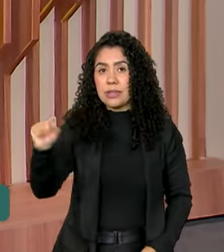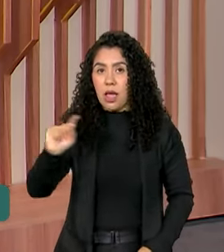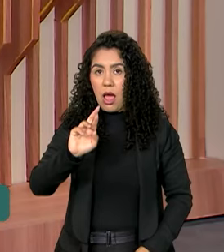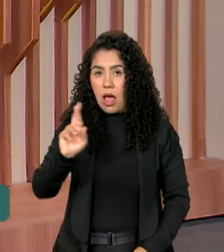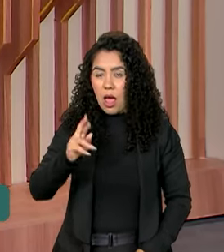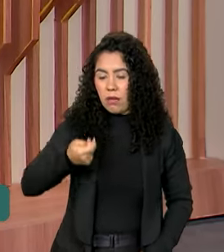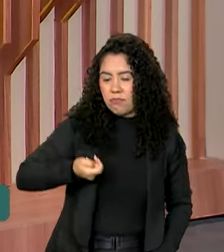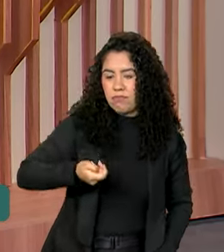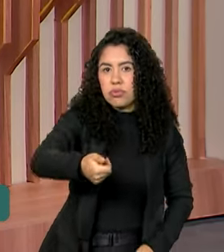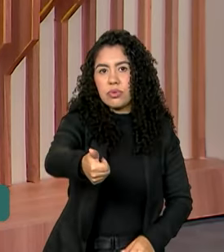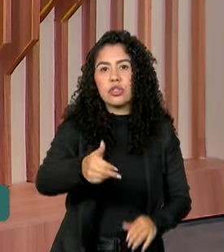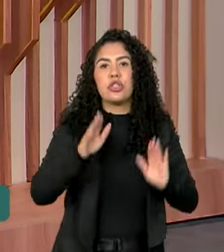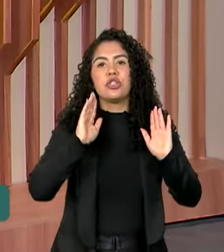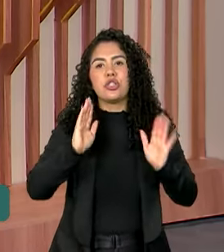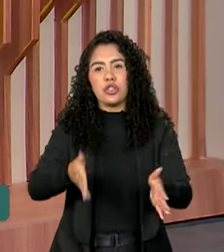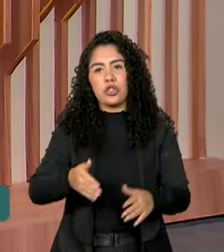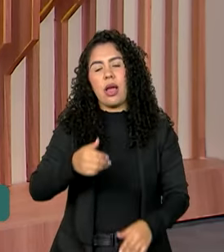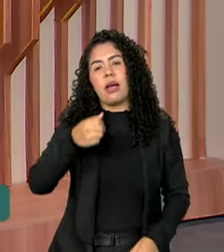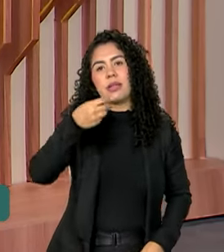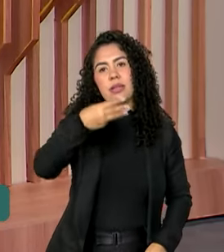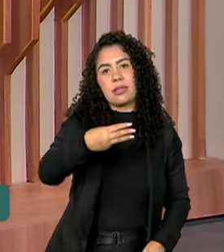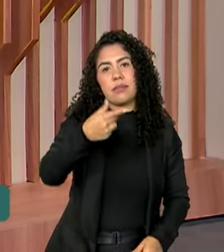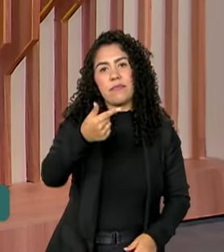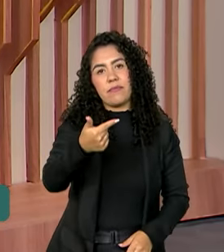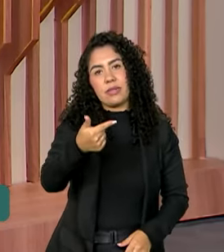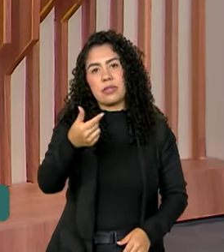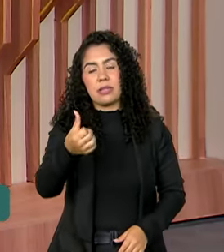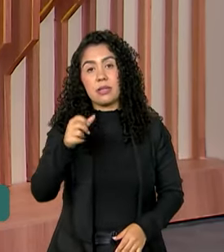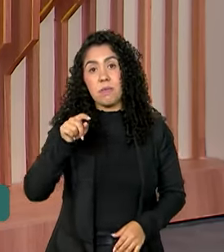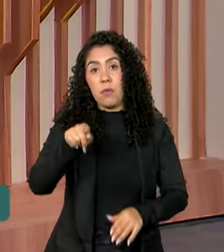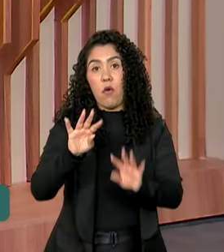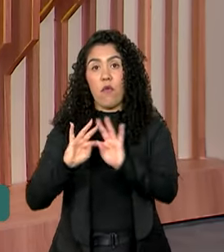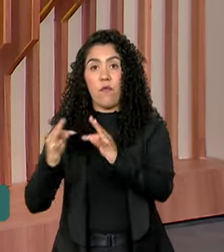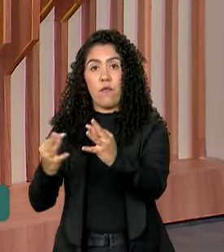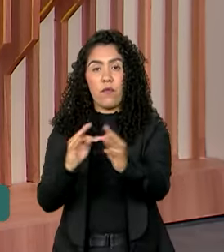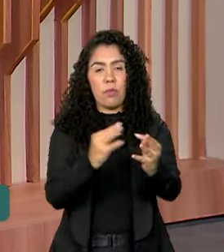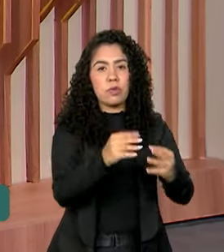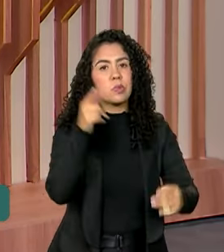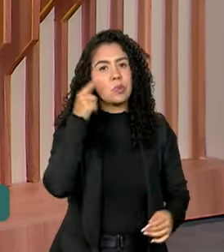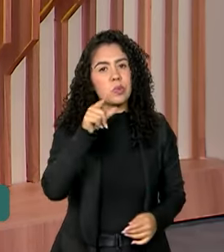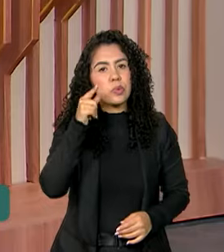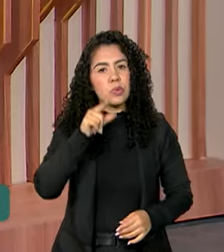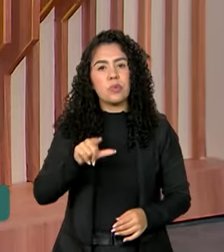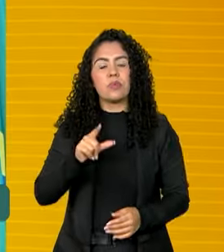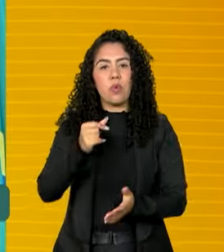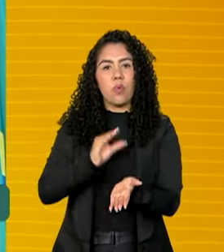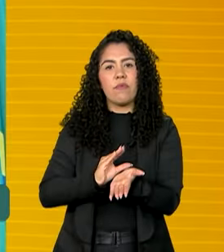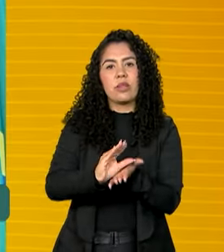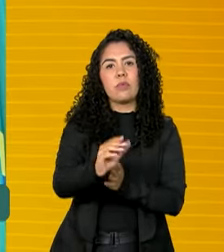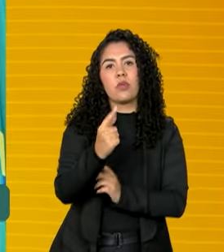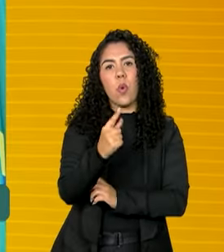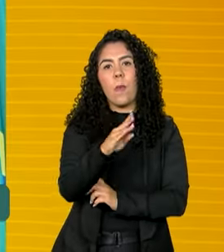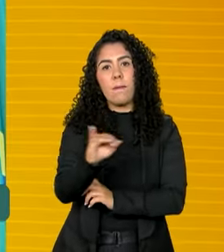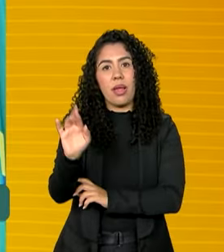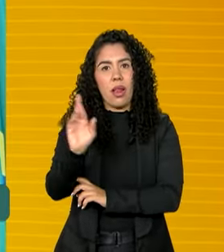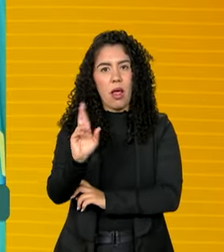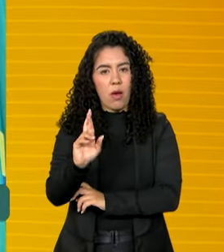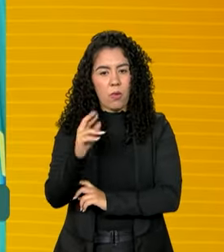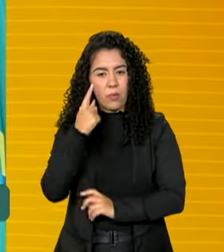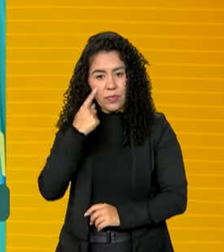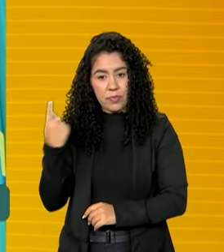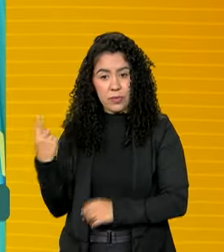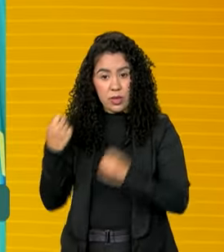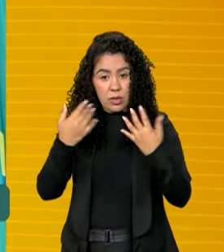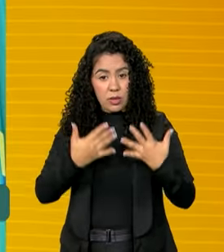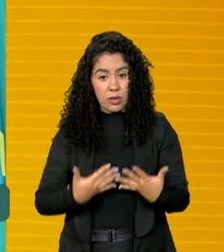pago a 326 mil famílias com investimento de 1 bilhão e meio de reais. Nós vamos encaminhar